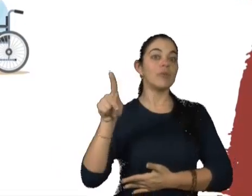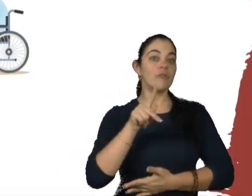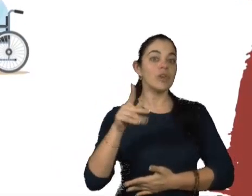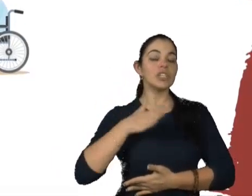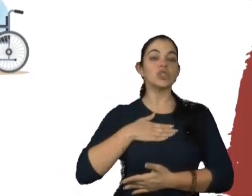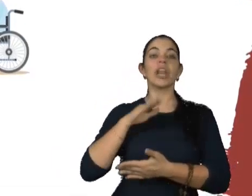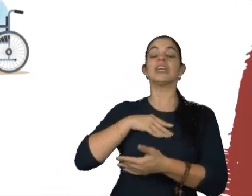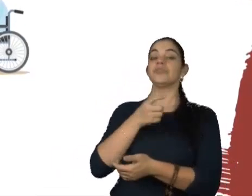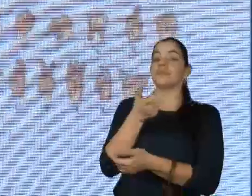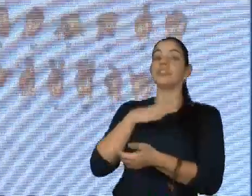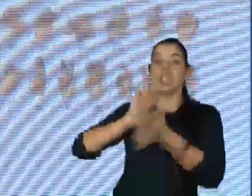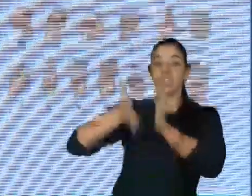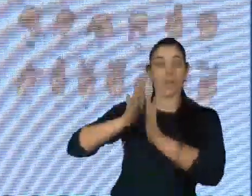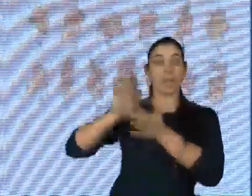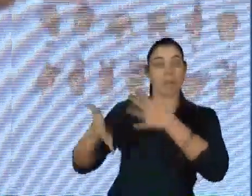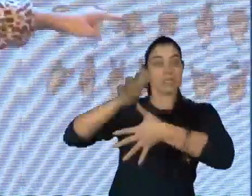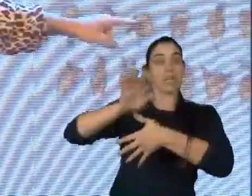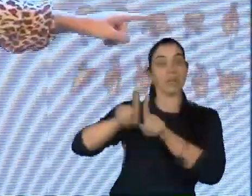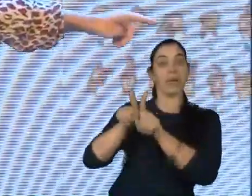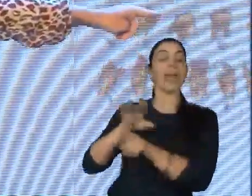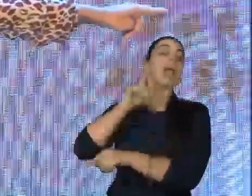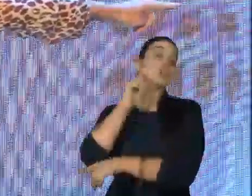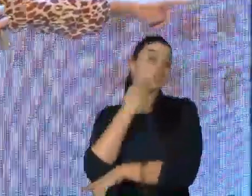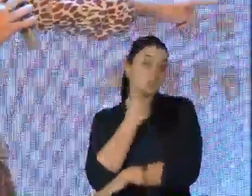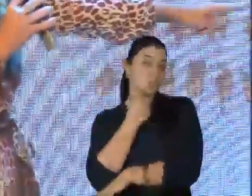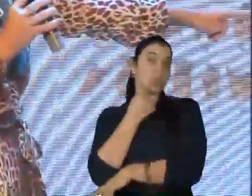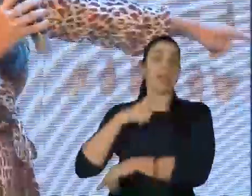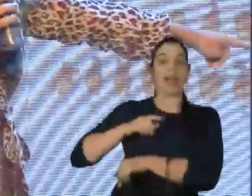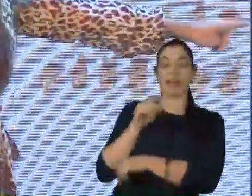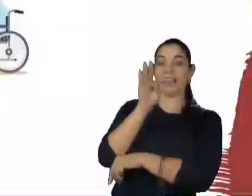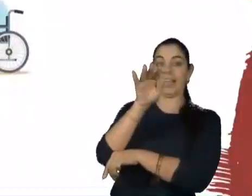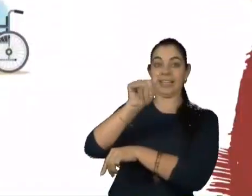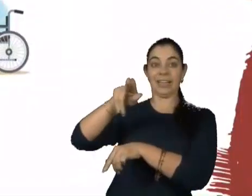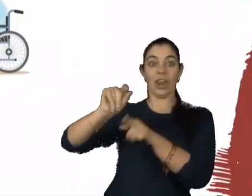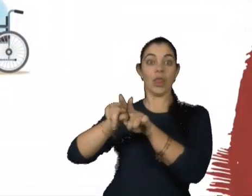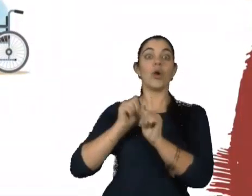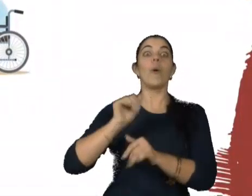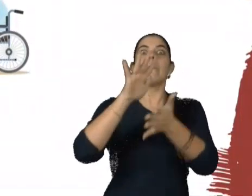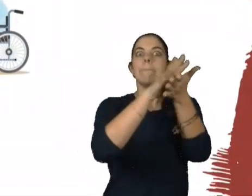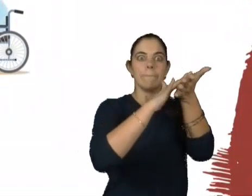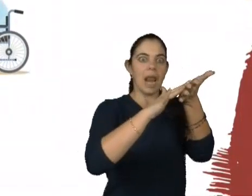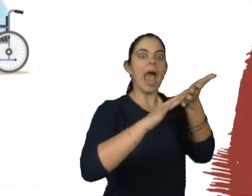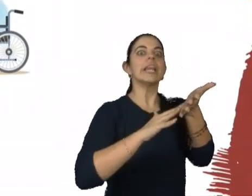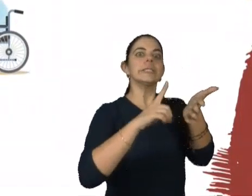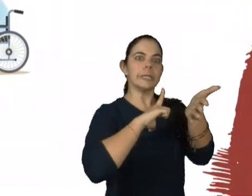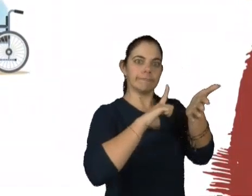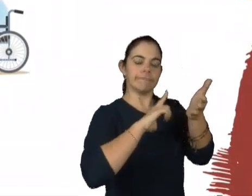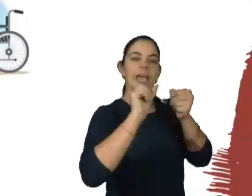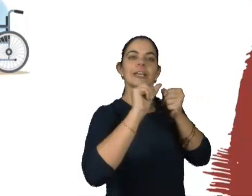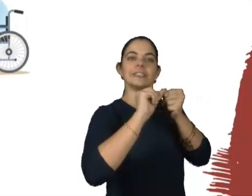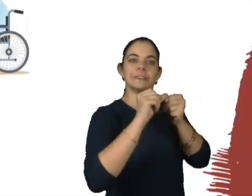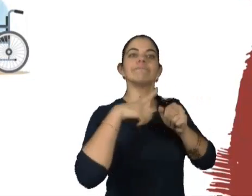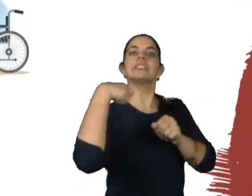Libras, Thais Lorenzo, que também é surda. Aqui eu estou falando do braile também. O braile existe, ele precisa estar em